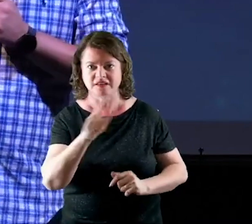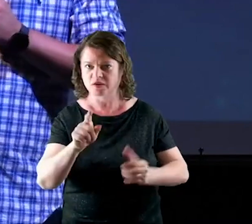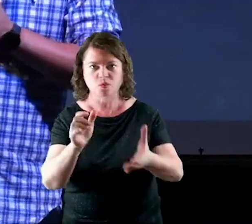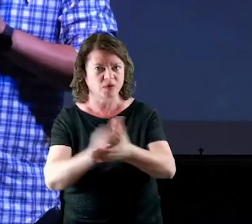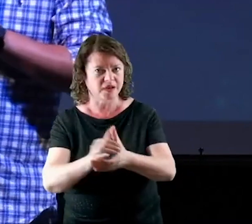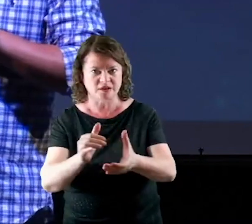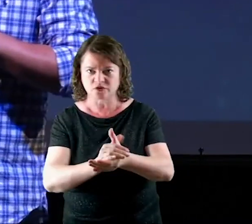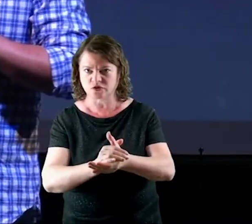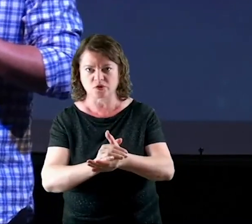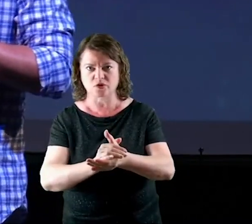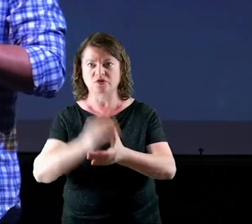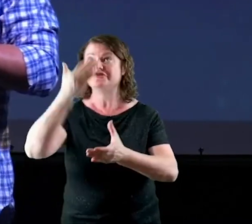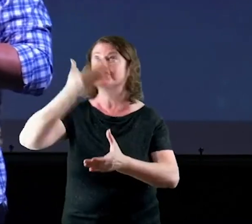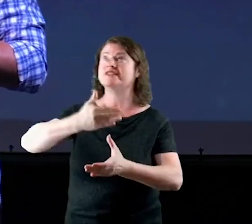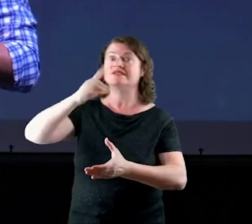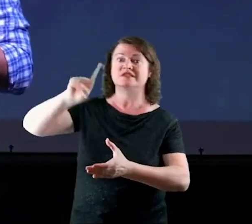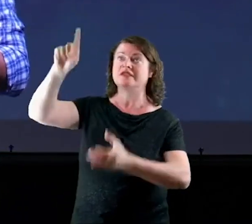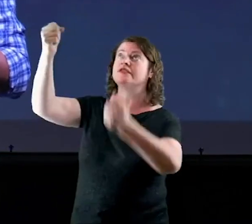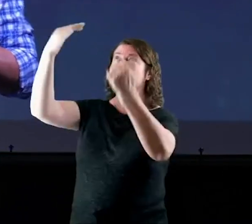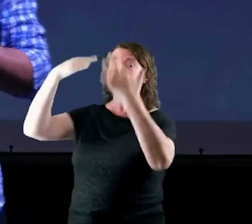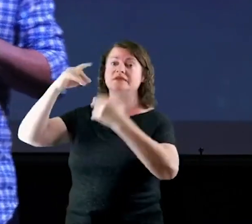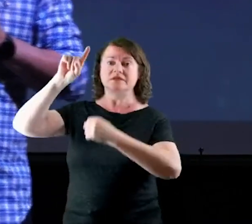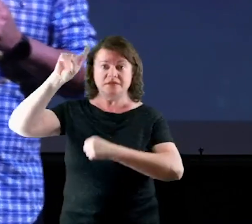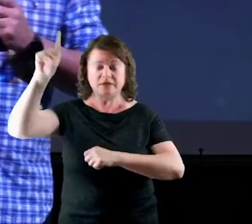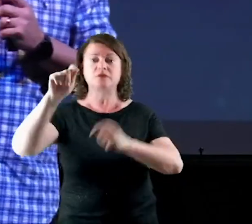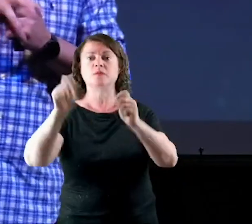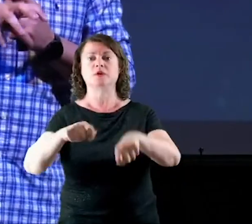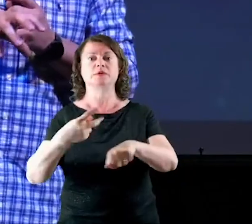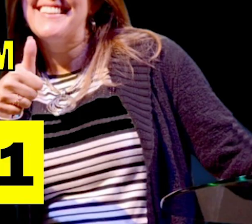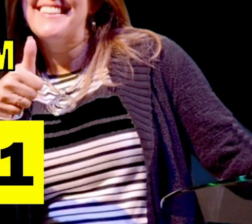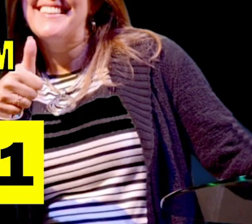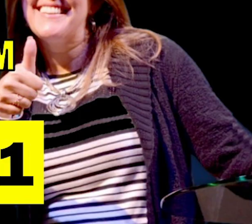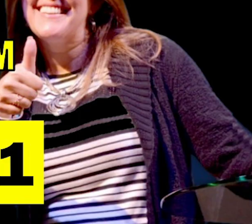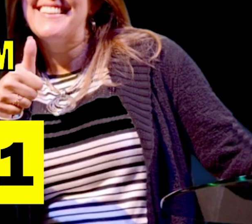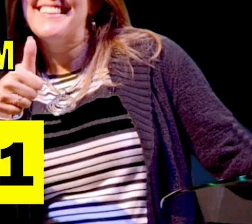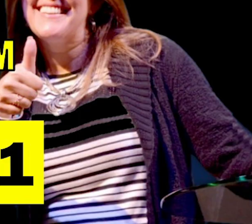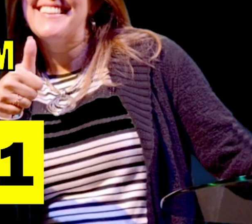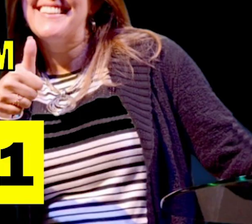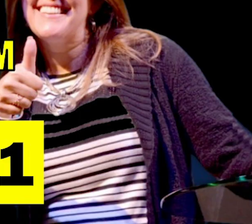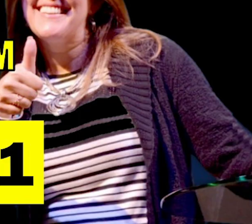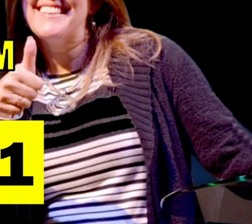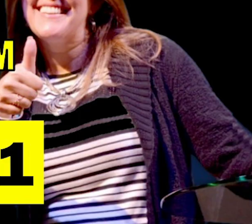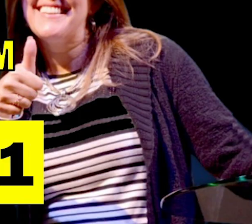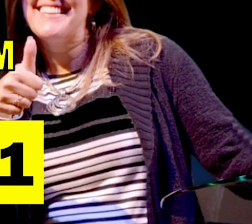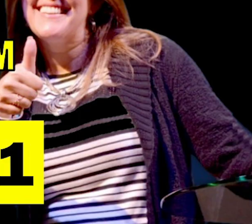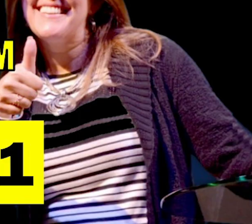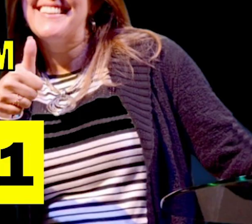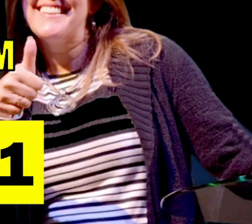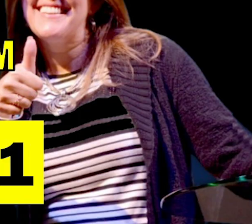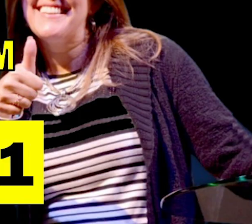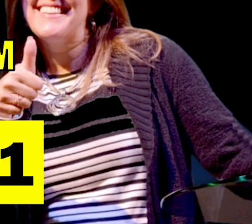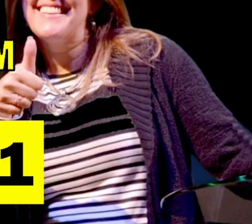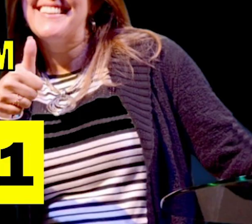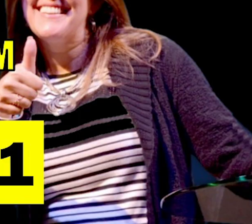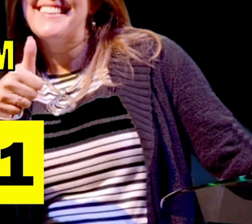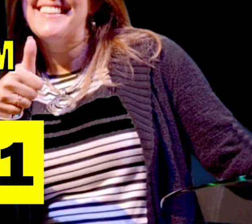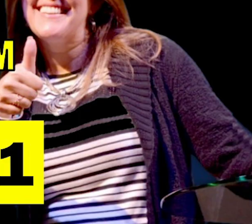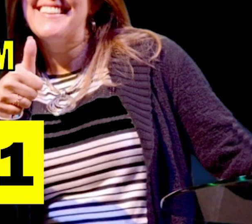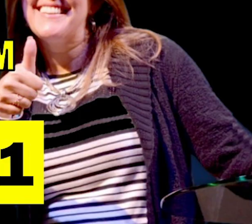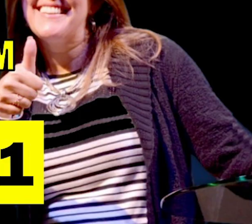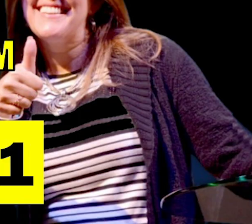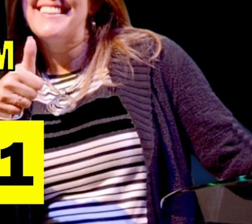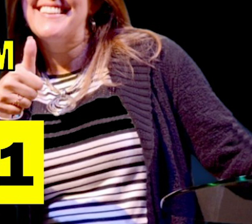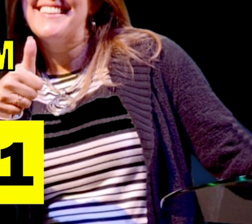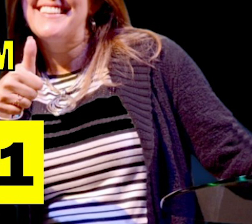Marinho Fabiana e a Helda ministério de famílias da fé da nossa igreja pastor eu preciso casar e você vai experimentar uma festa